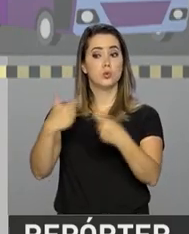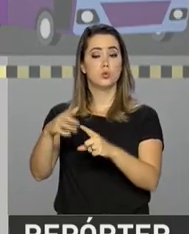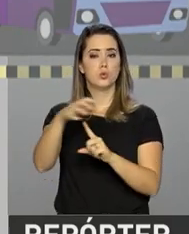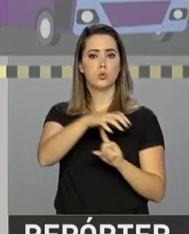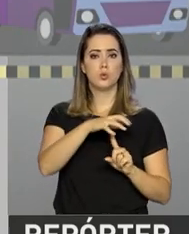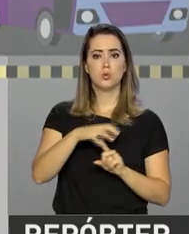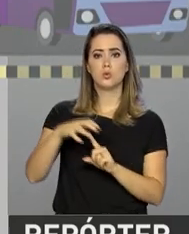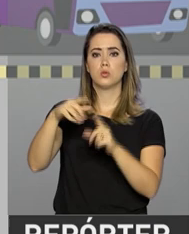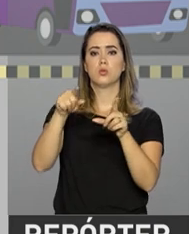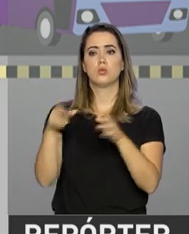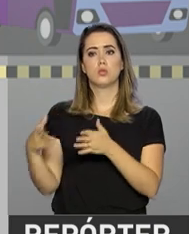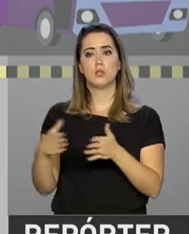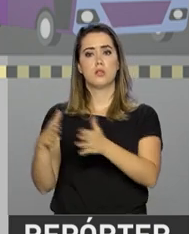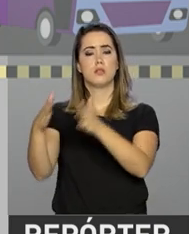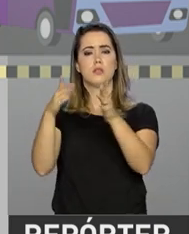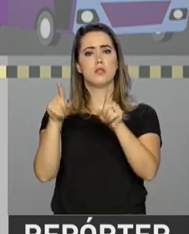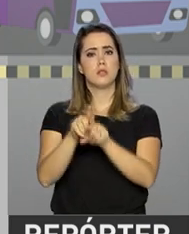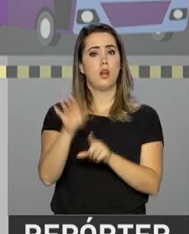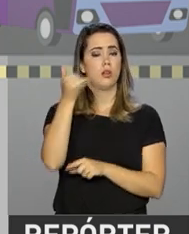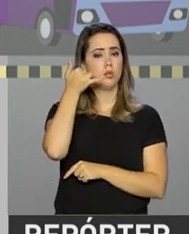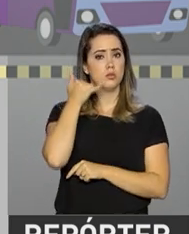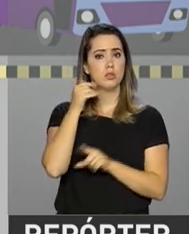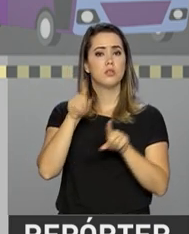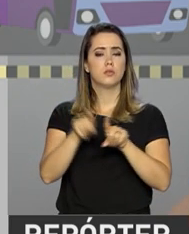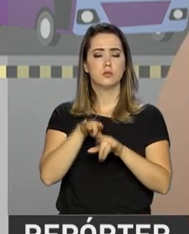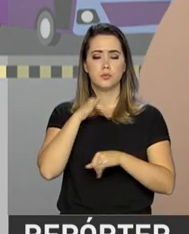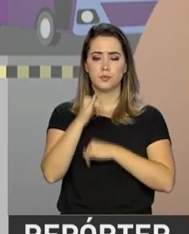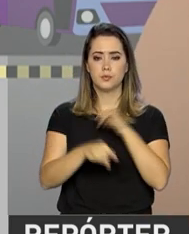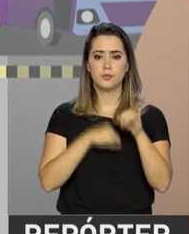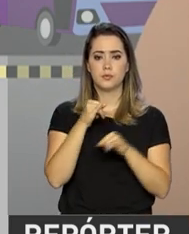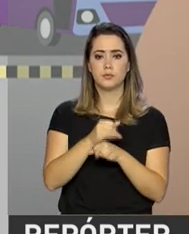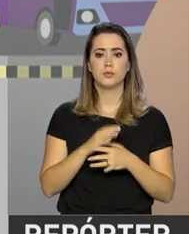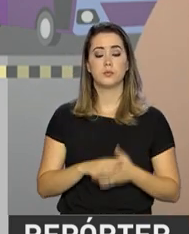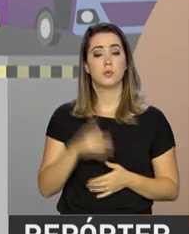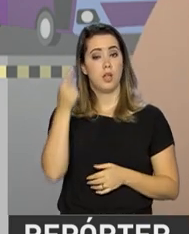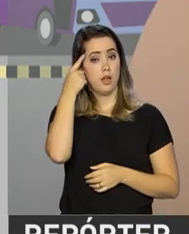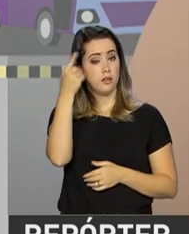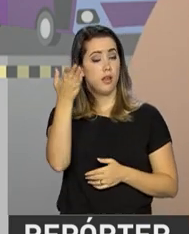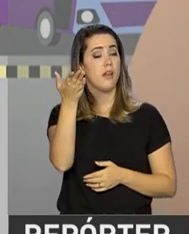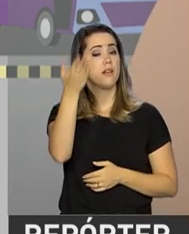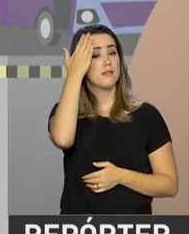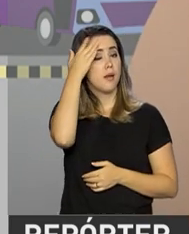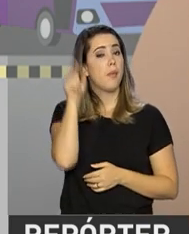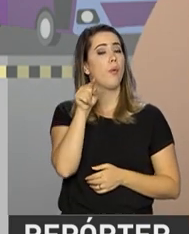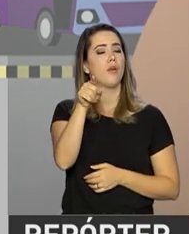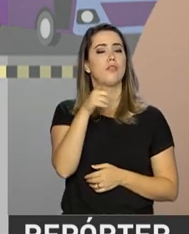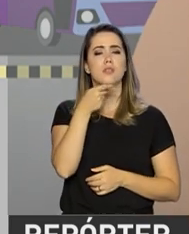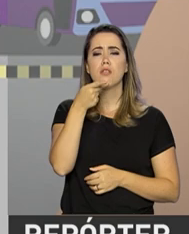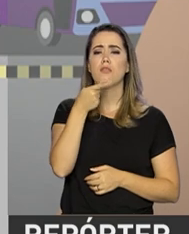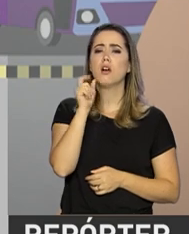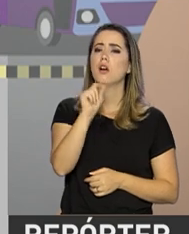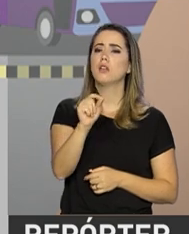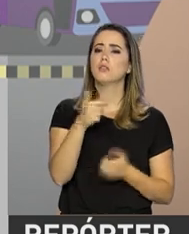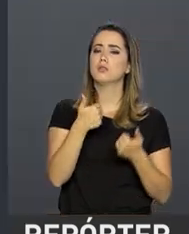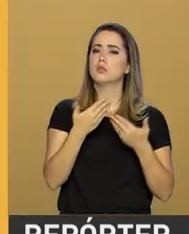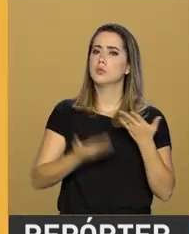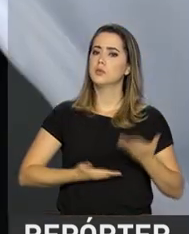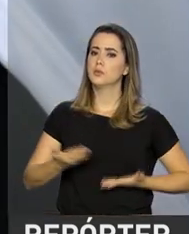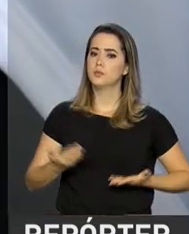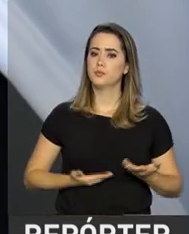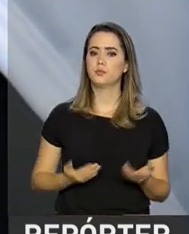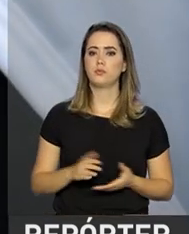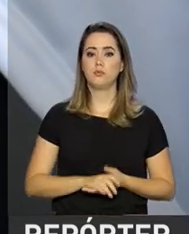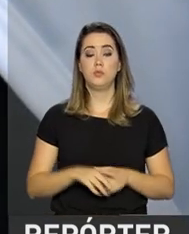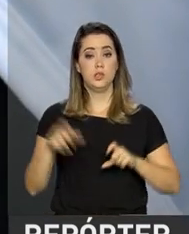atendimento nas rodovias, ao telefone e pela internet. A ideia é saber o que você tem a dizer sobre esses serviços.